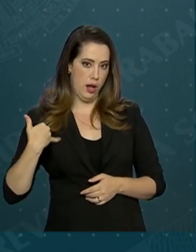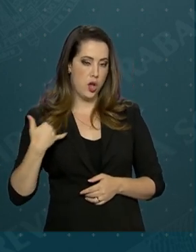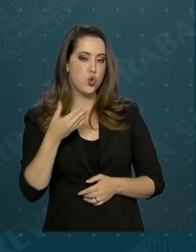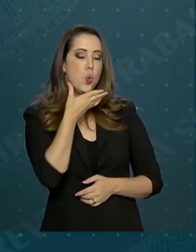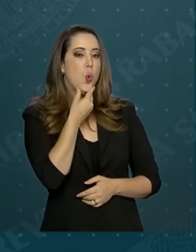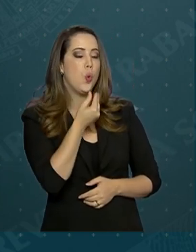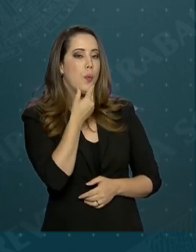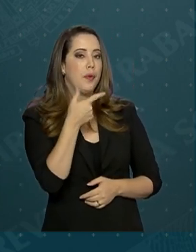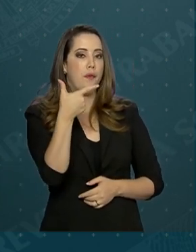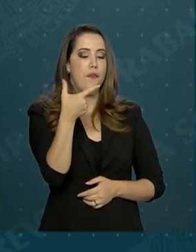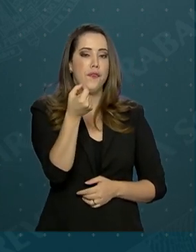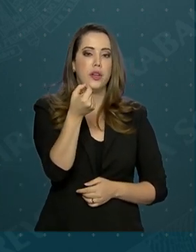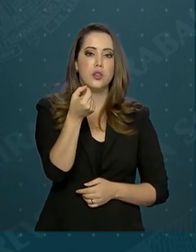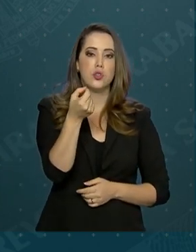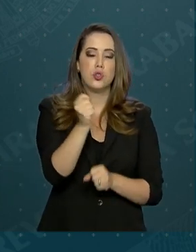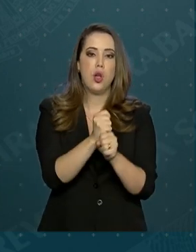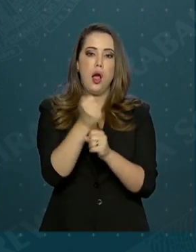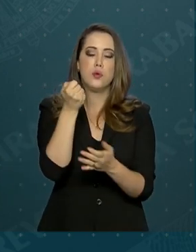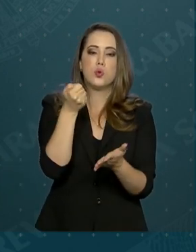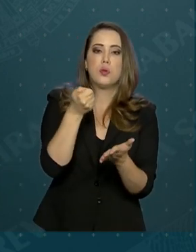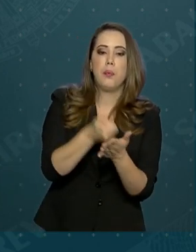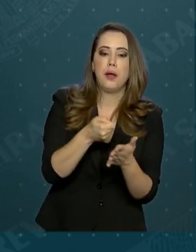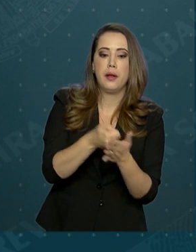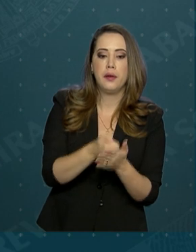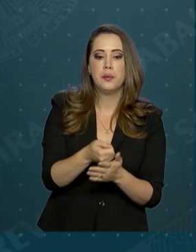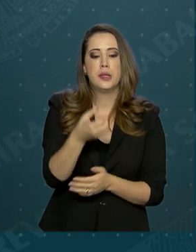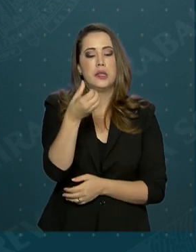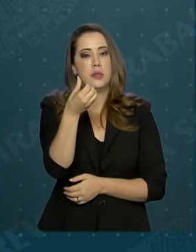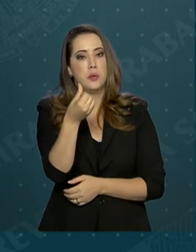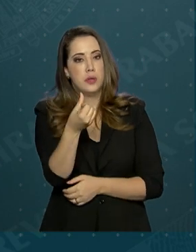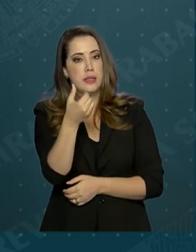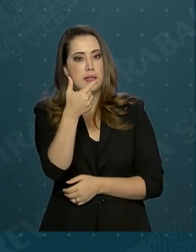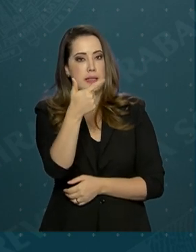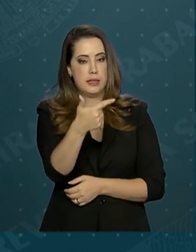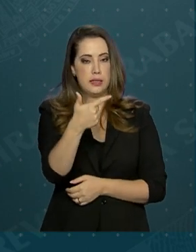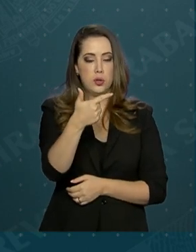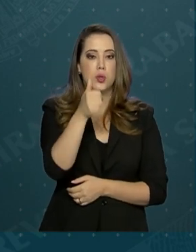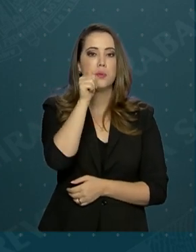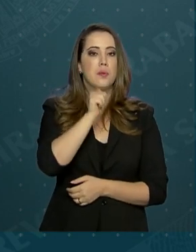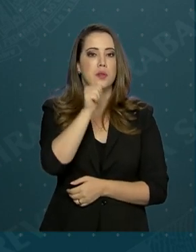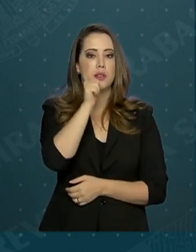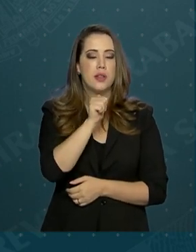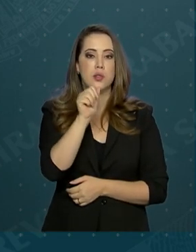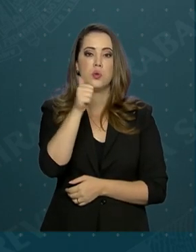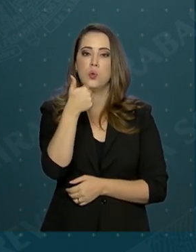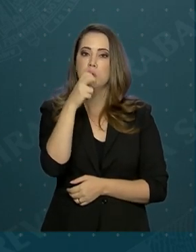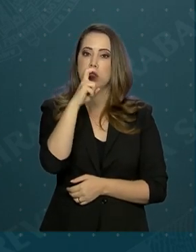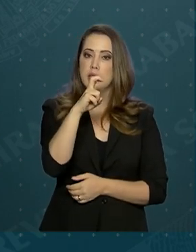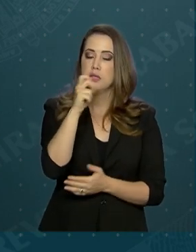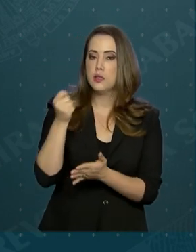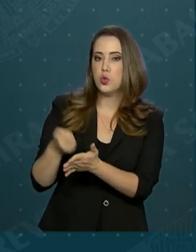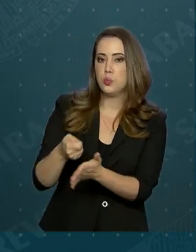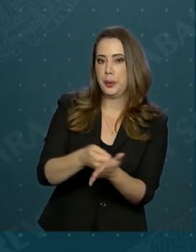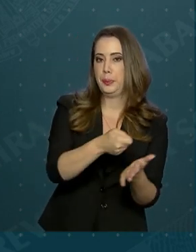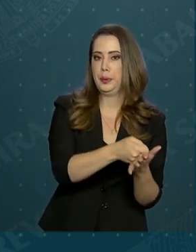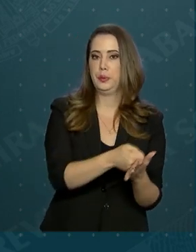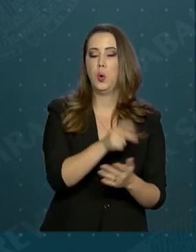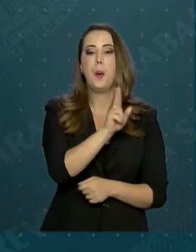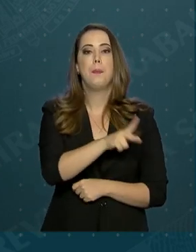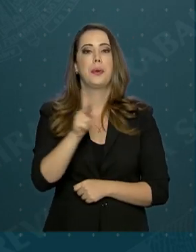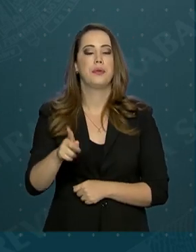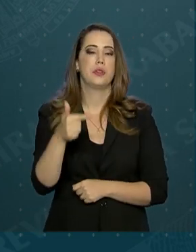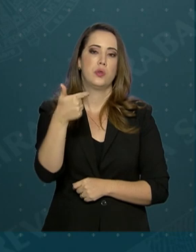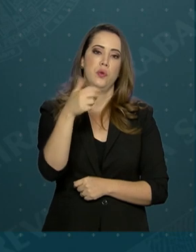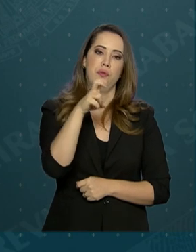com 20 anos de contribuição, e 62 para mulheres, com 15 anos de contribuição. Para os professores, são